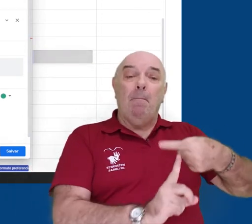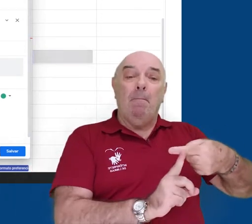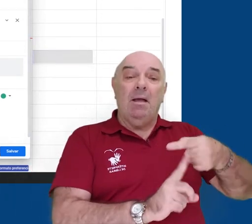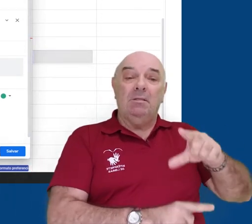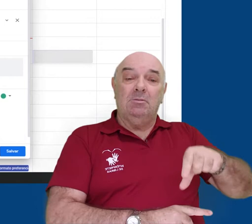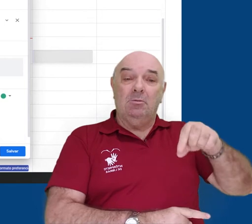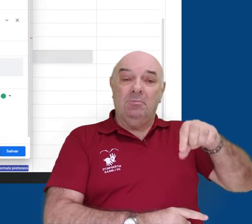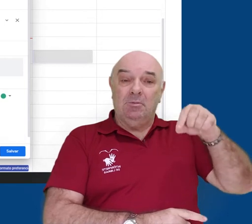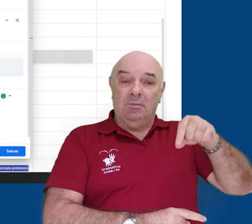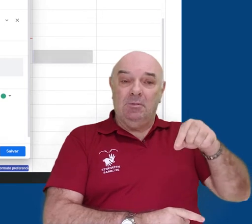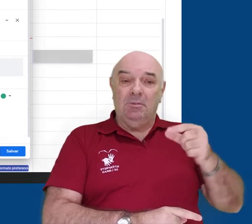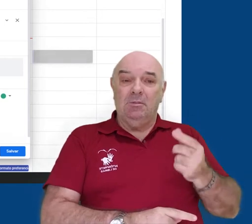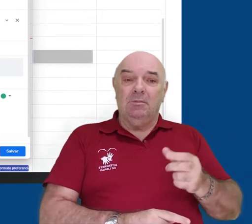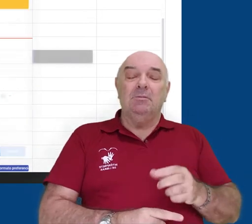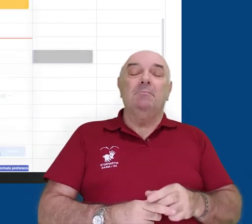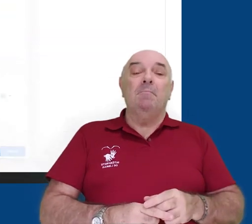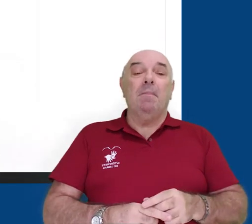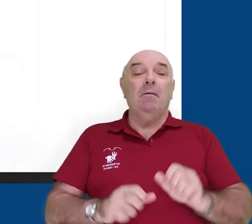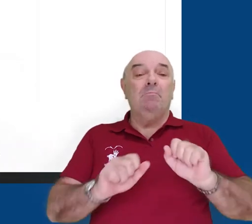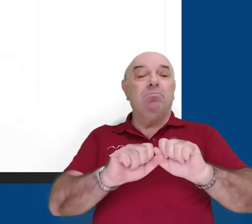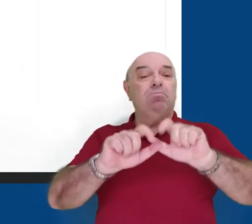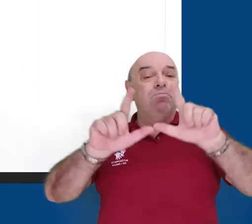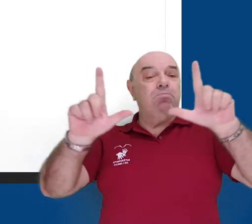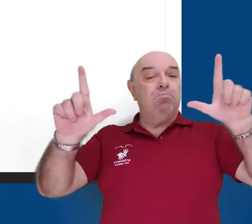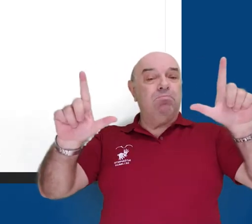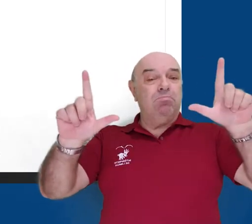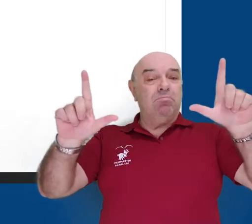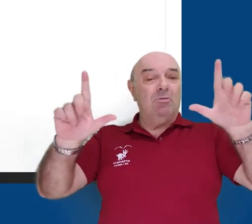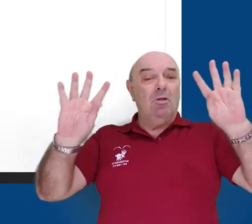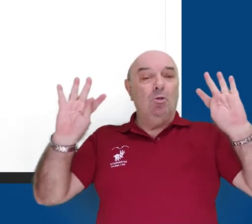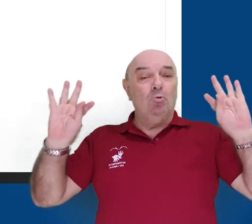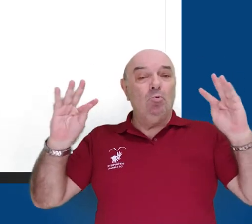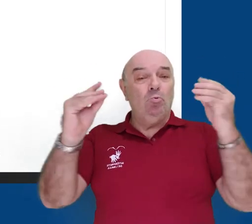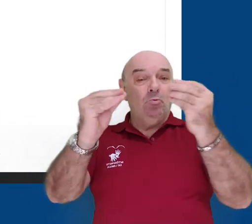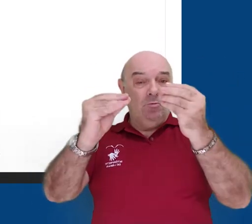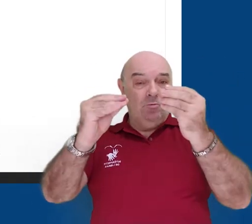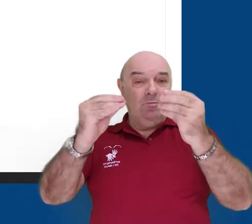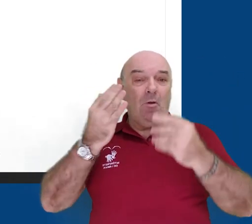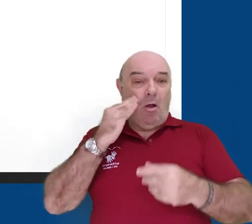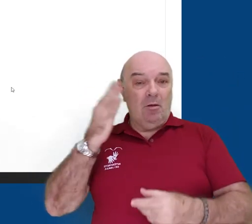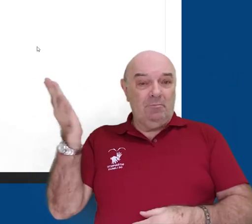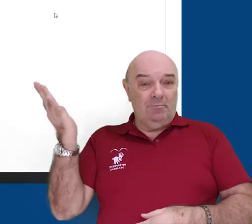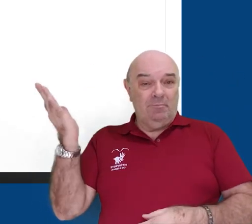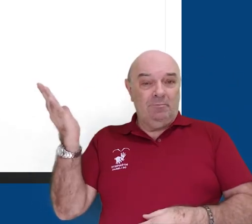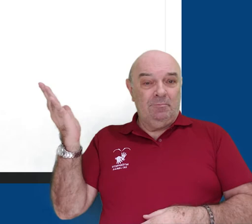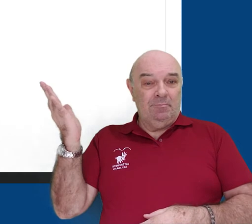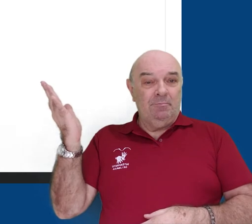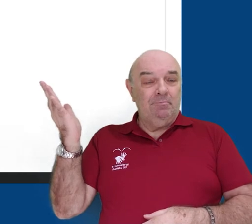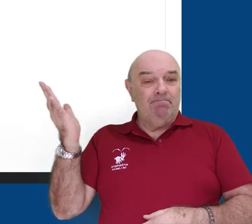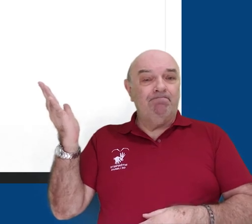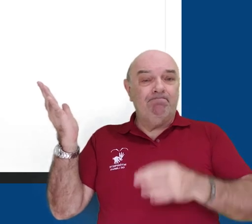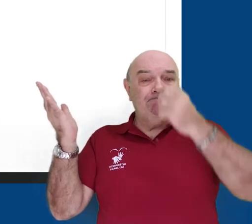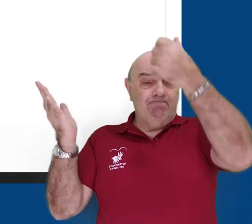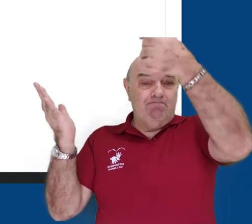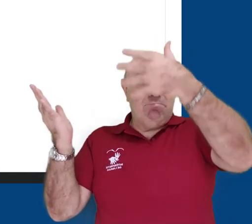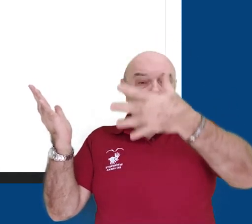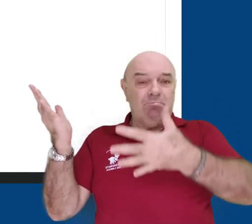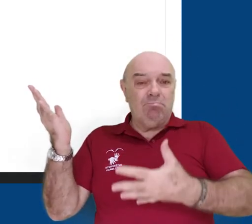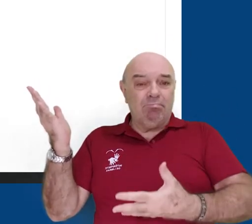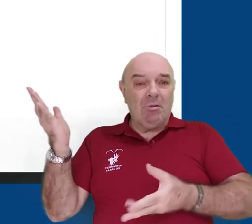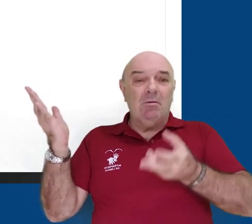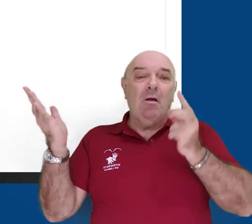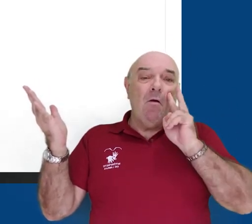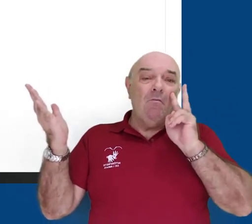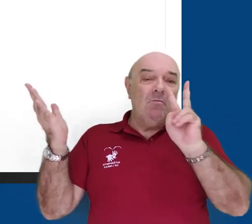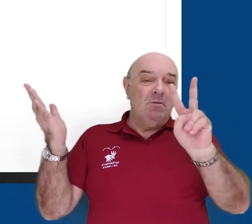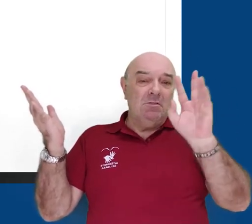opções, ao lado do botão salvar, você abre uma janela que tem praticamente as mesmas configurações, porém já todas